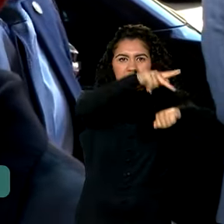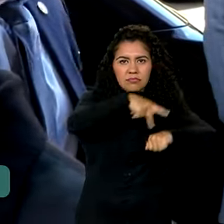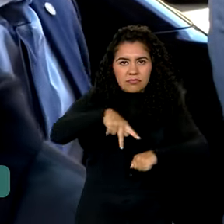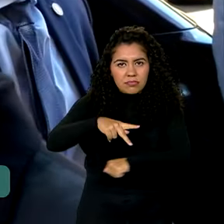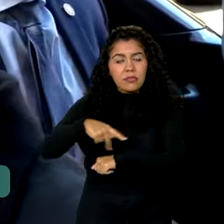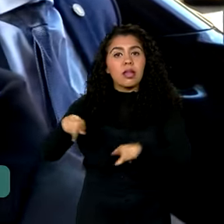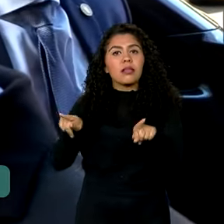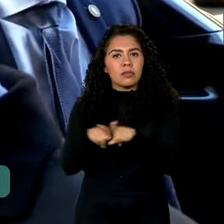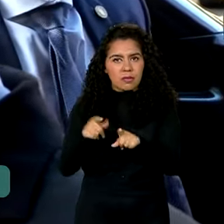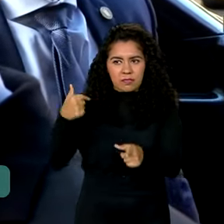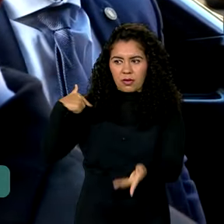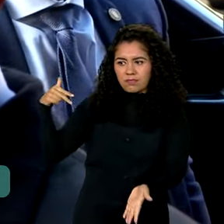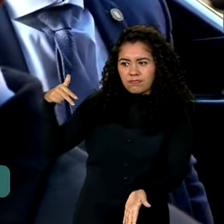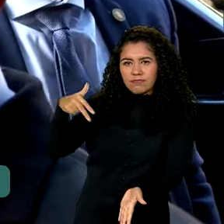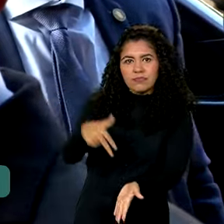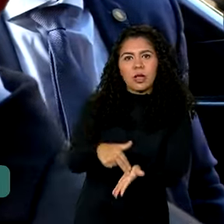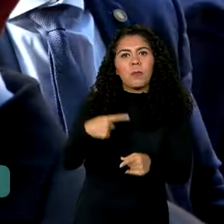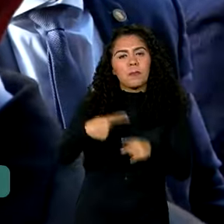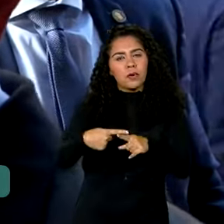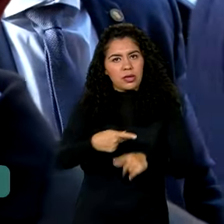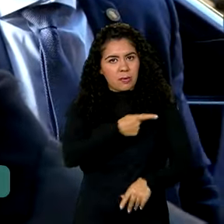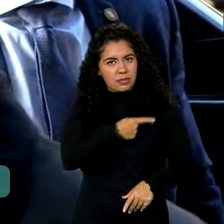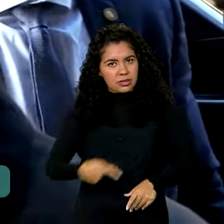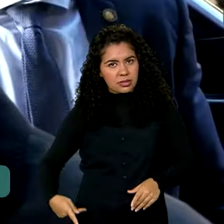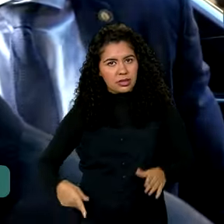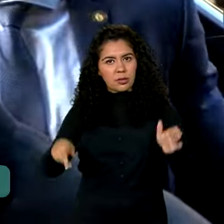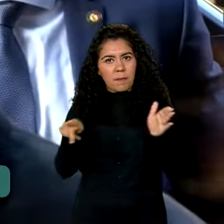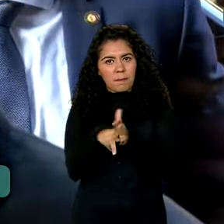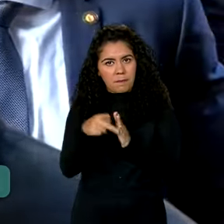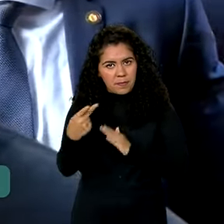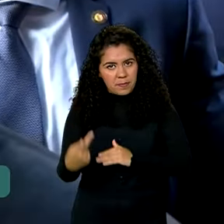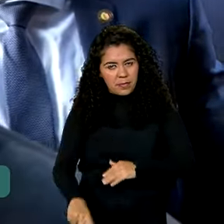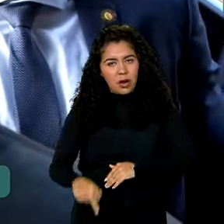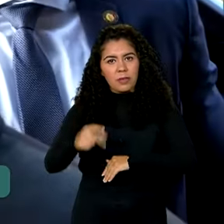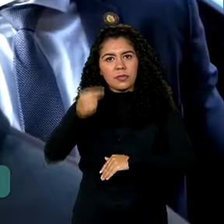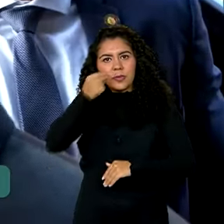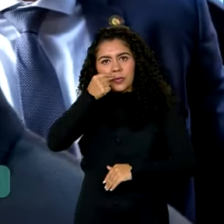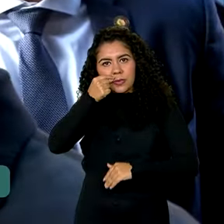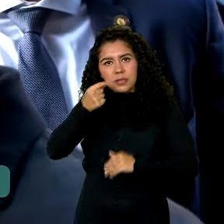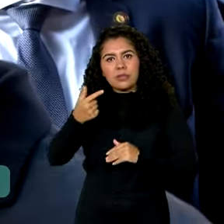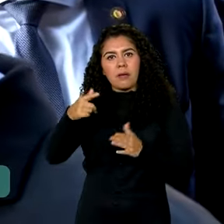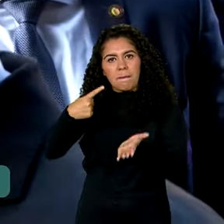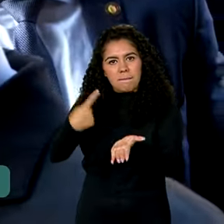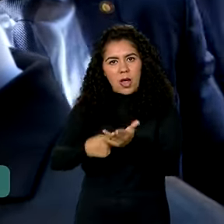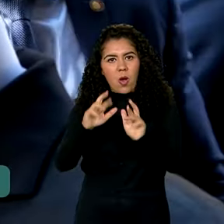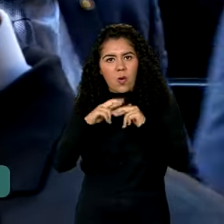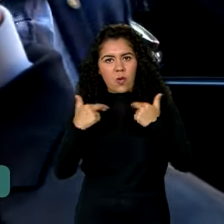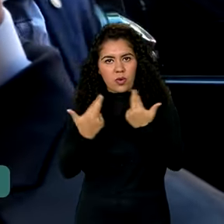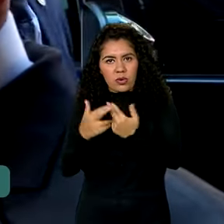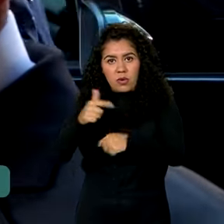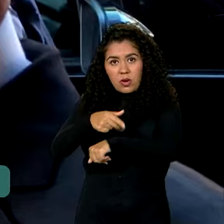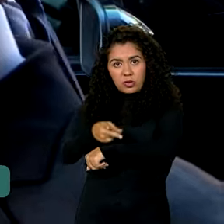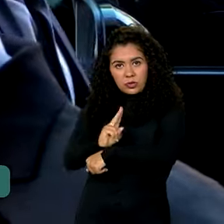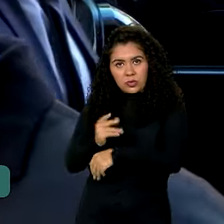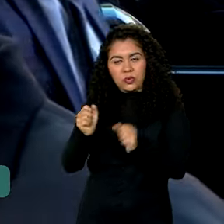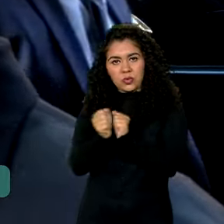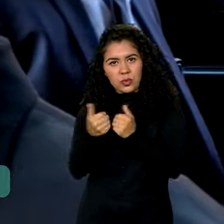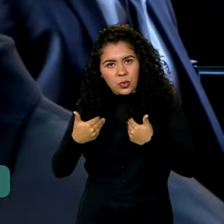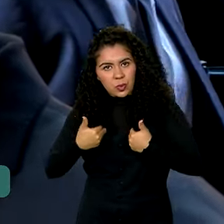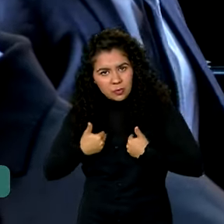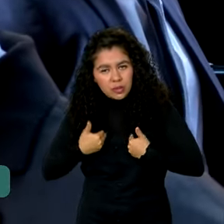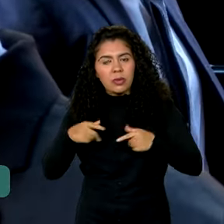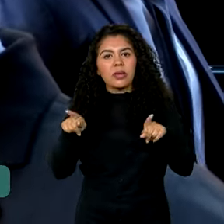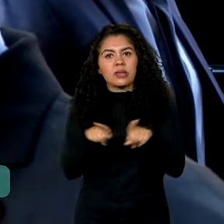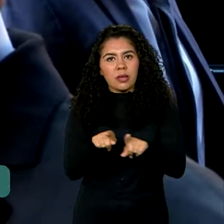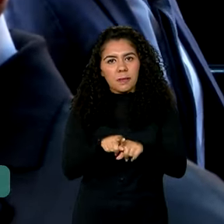ter um encontro com a presidenta do Suíça, que quer conversar comigo, ela vem às 14h para conversar comigo no hotel. E depois eu vou encontrar com o Paulo